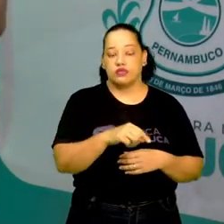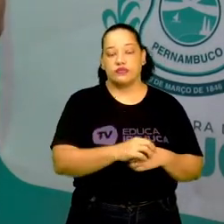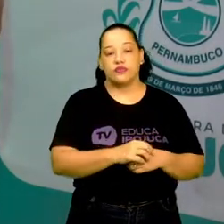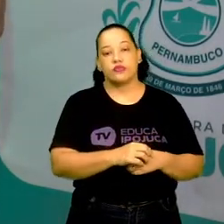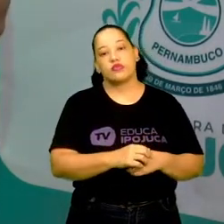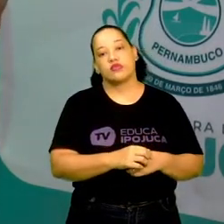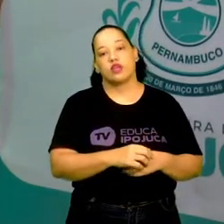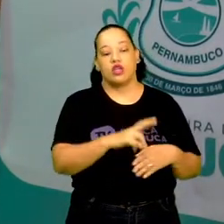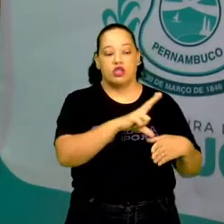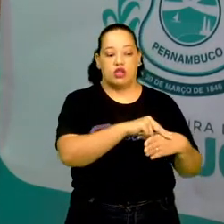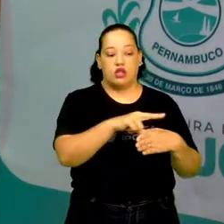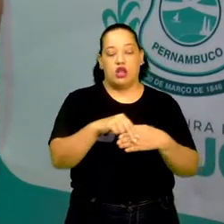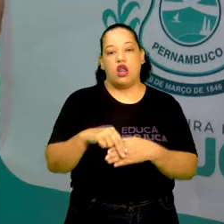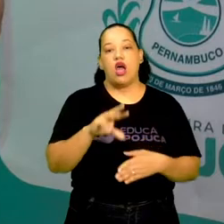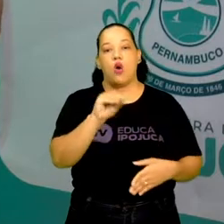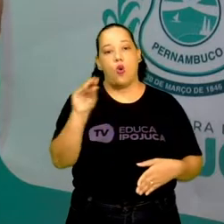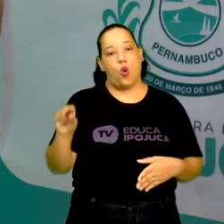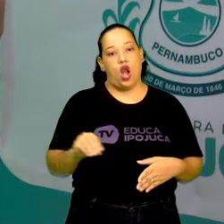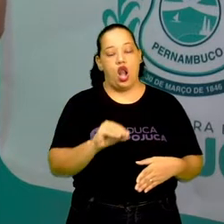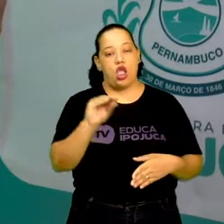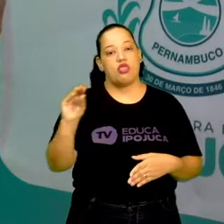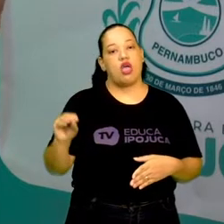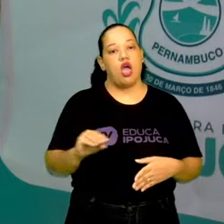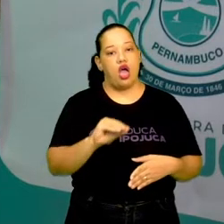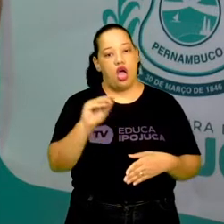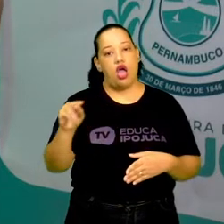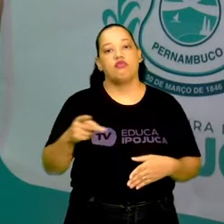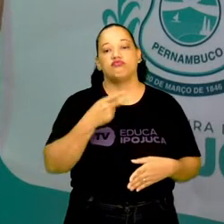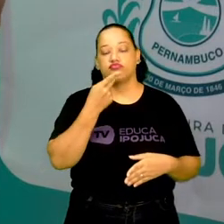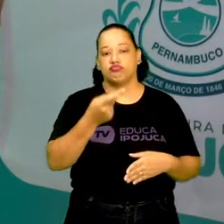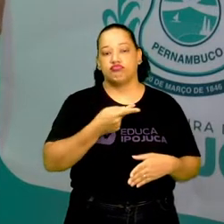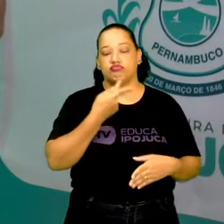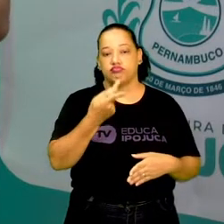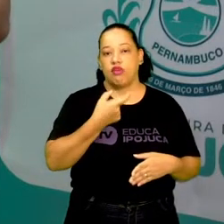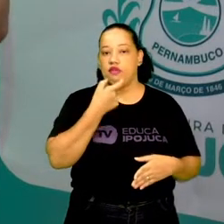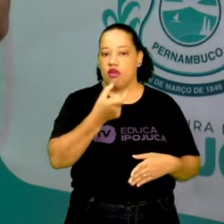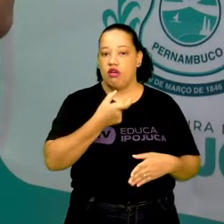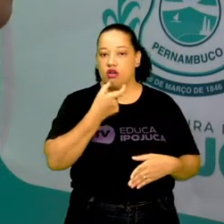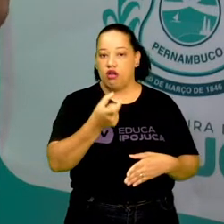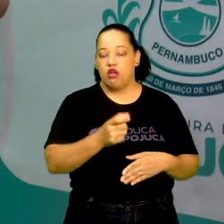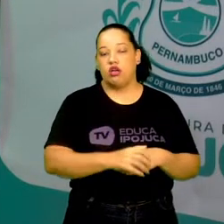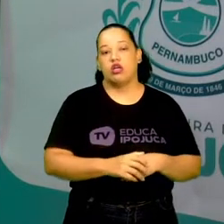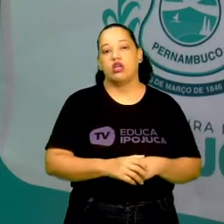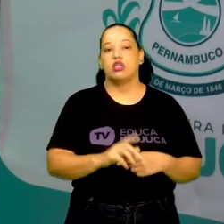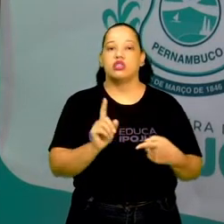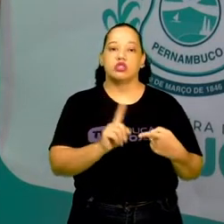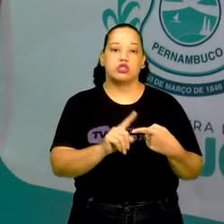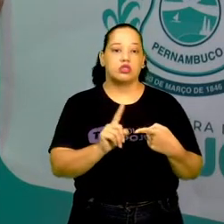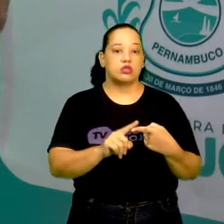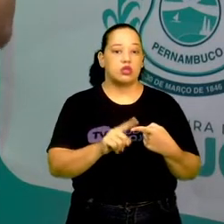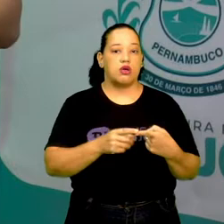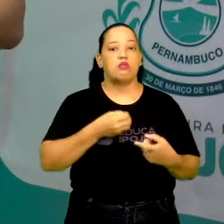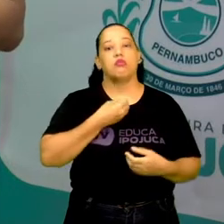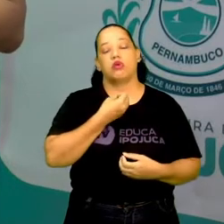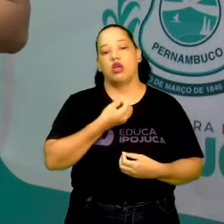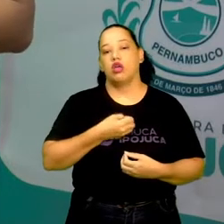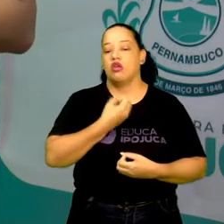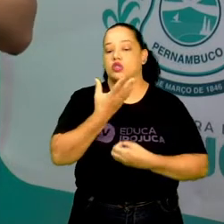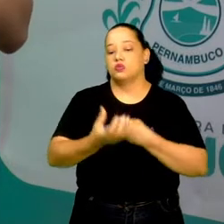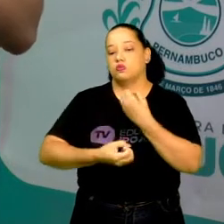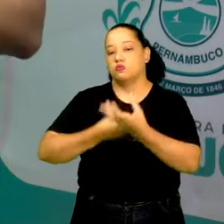trabalha muito com a oralidade, com a pronúncia e também com a recitação,